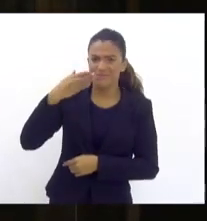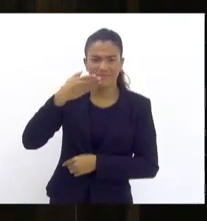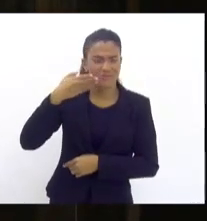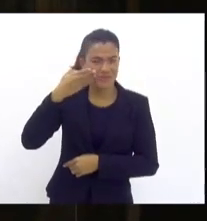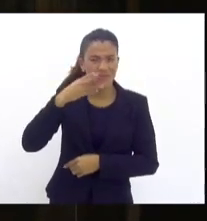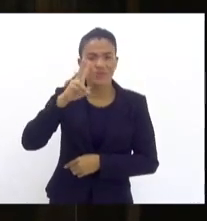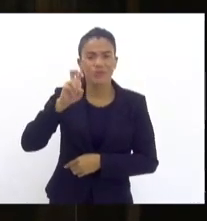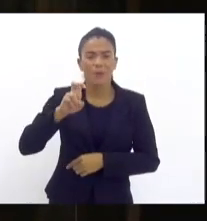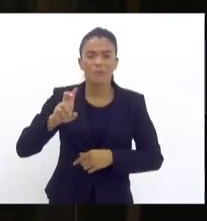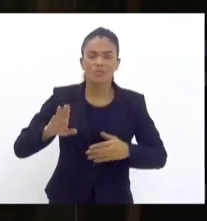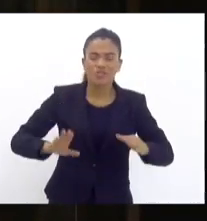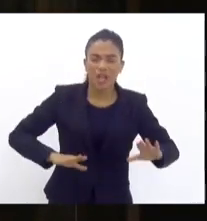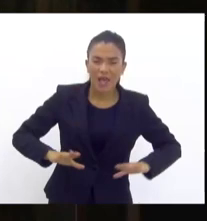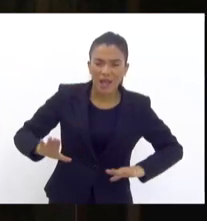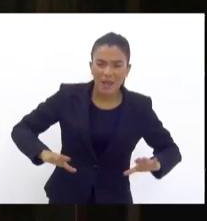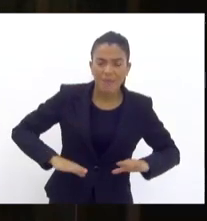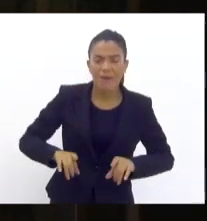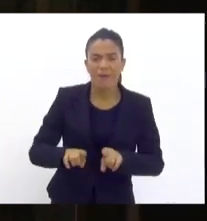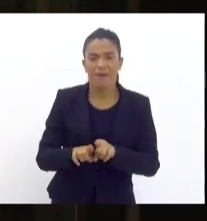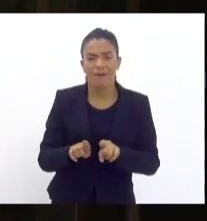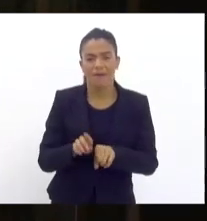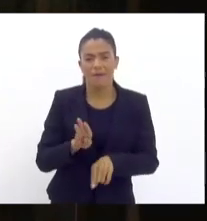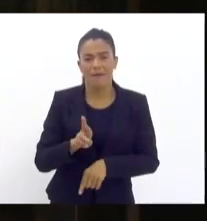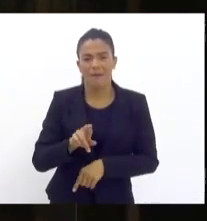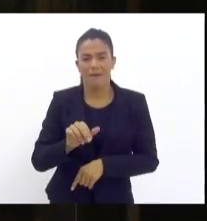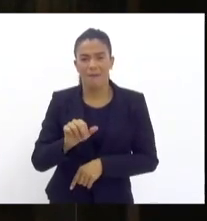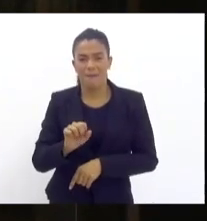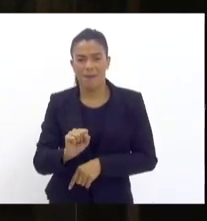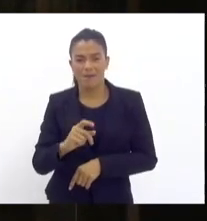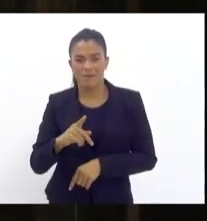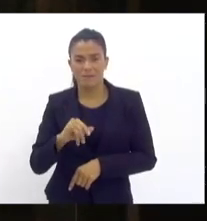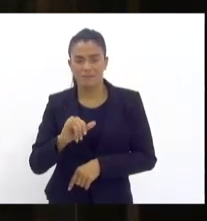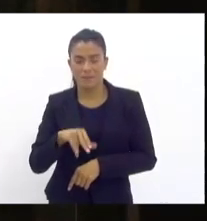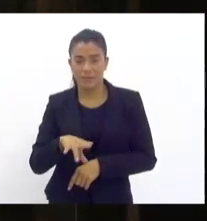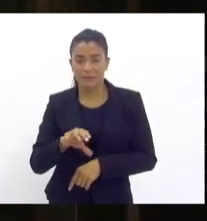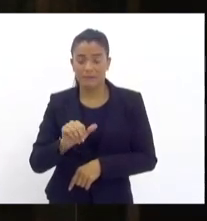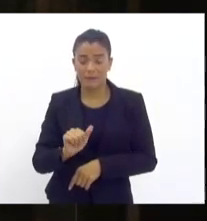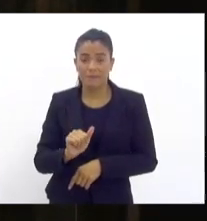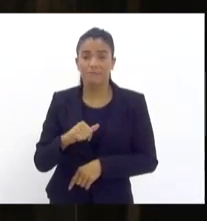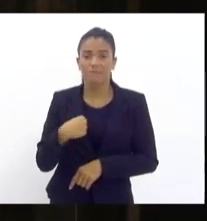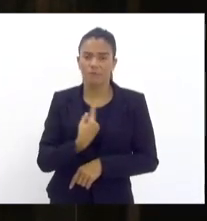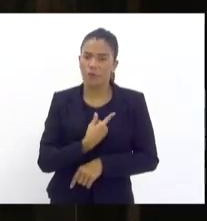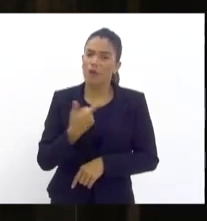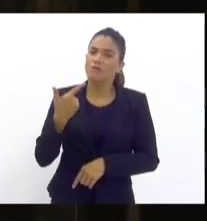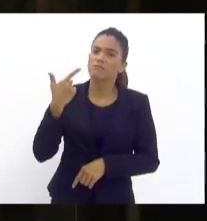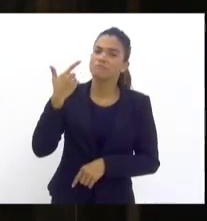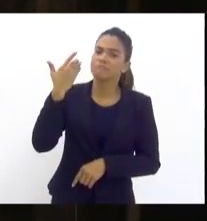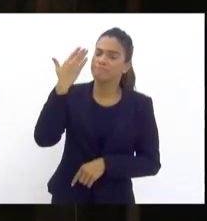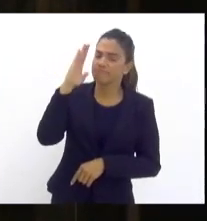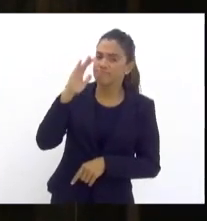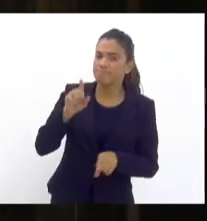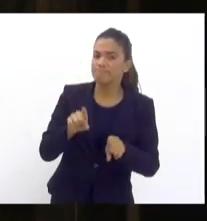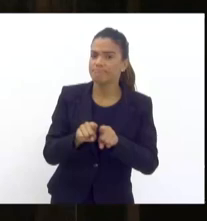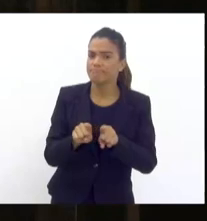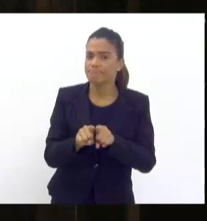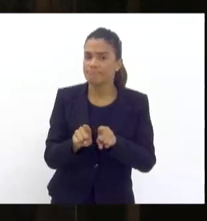Jacarepaguá, da área de Bras de Pina, nós conseguimos ver que também há um